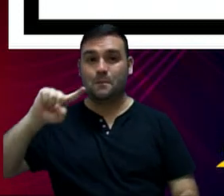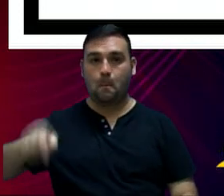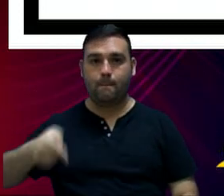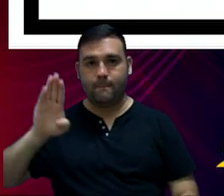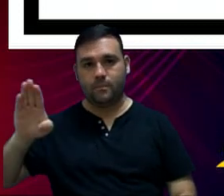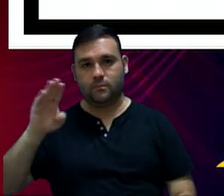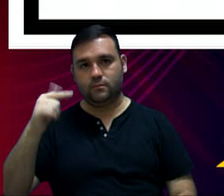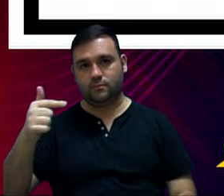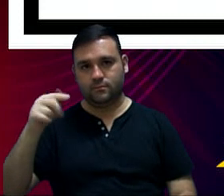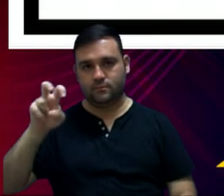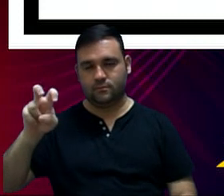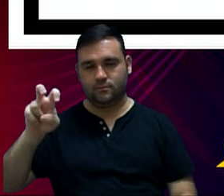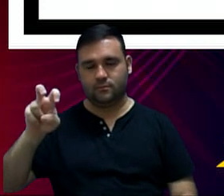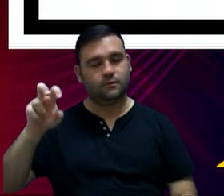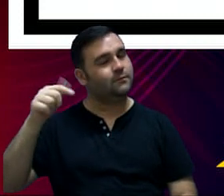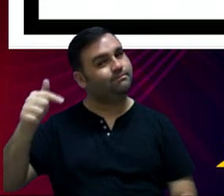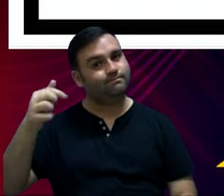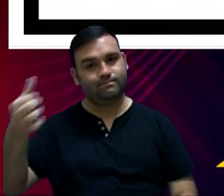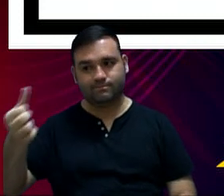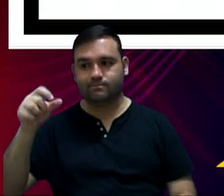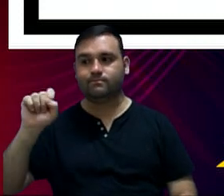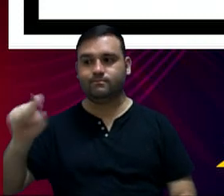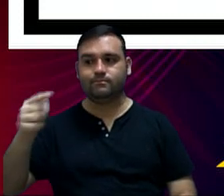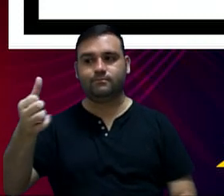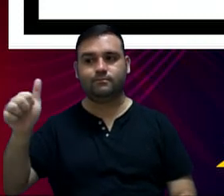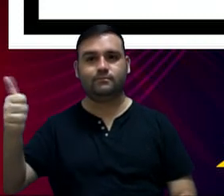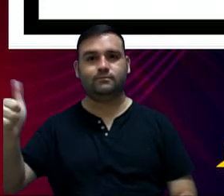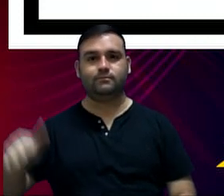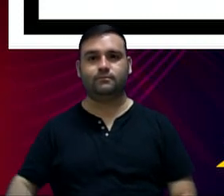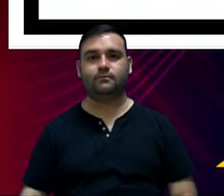,776,611